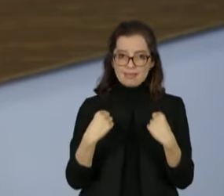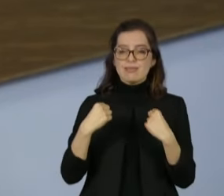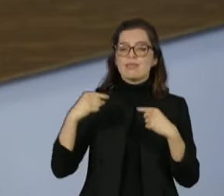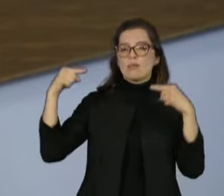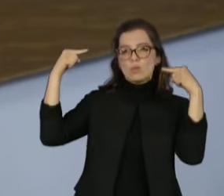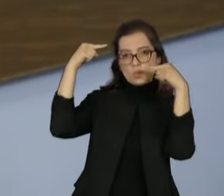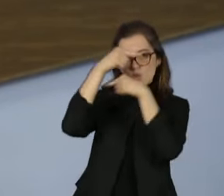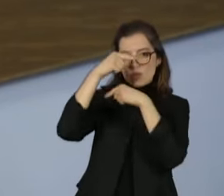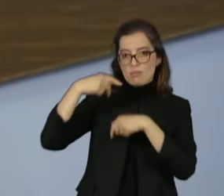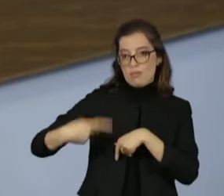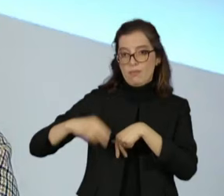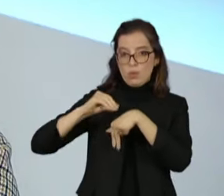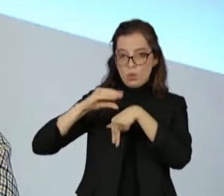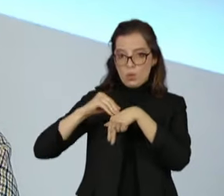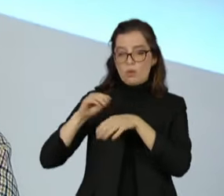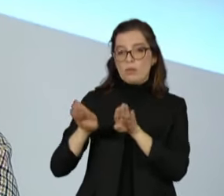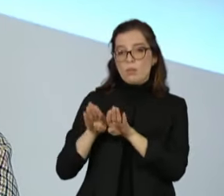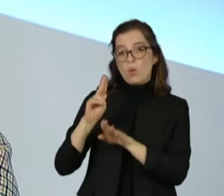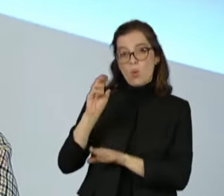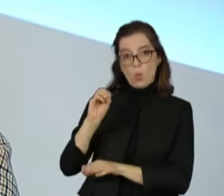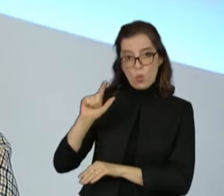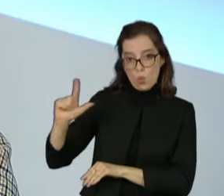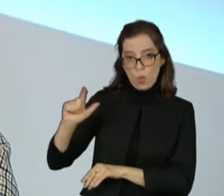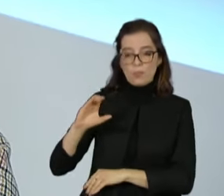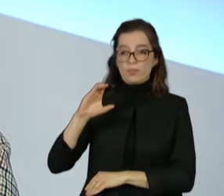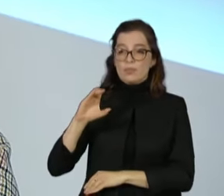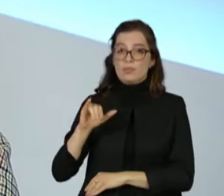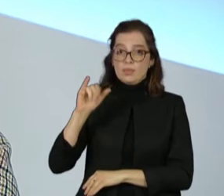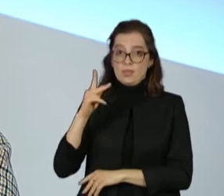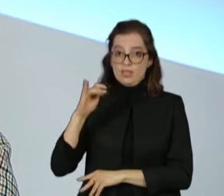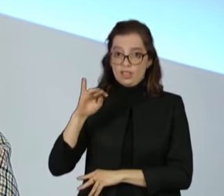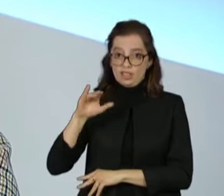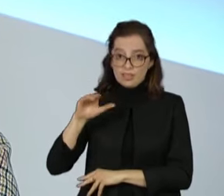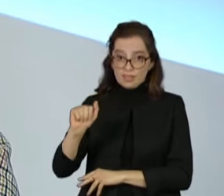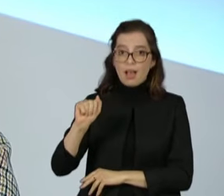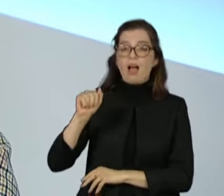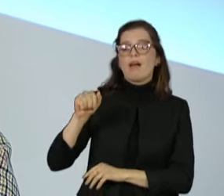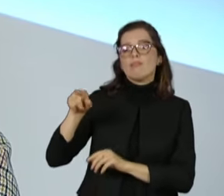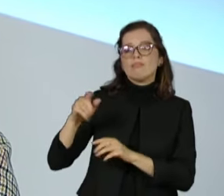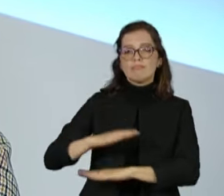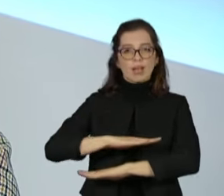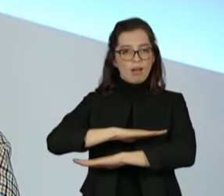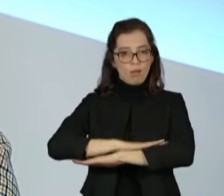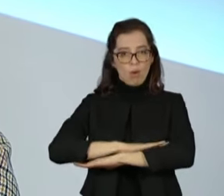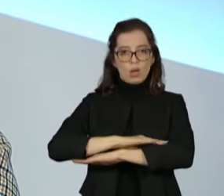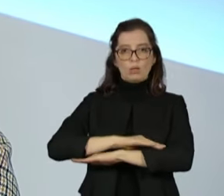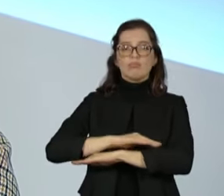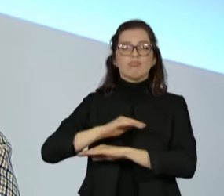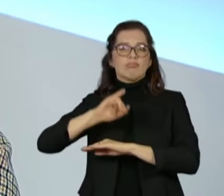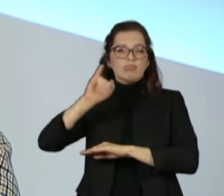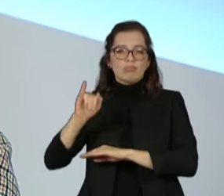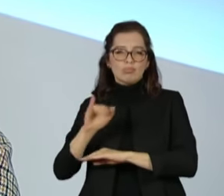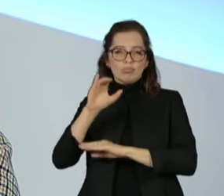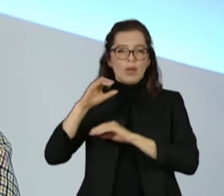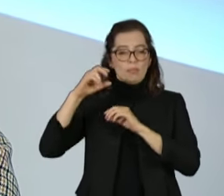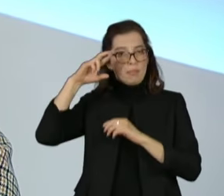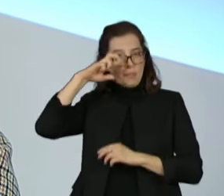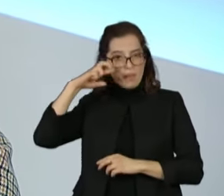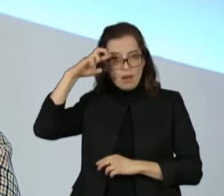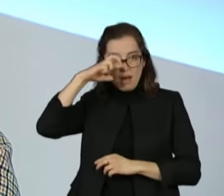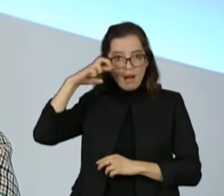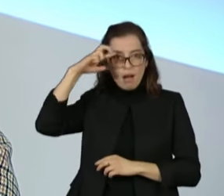e colunista do UOL. Cíntia Martins, âncora do Jornal da Noite na Band e apresentadora do podcast